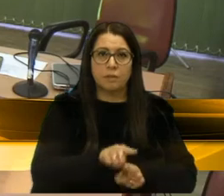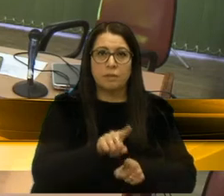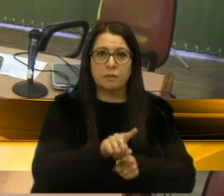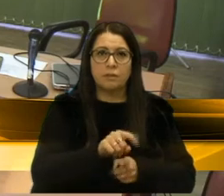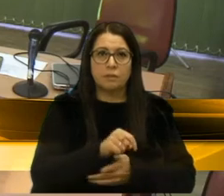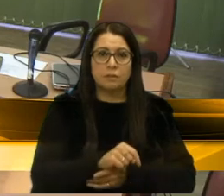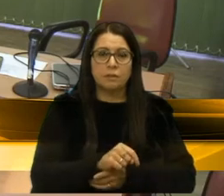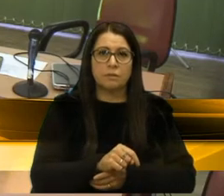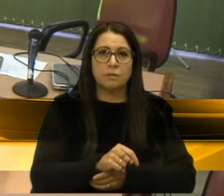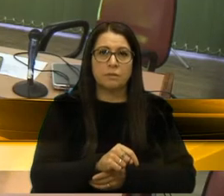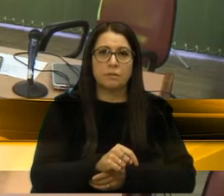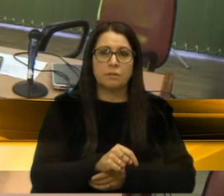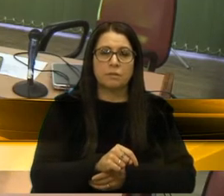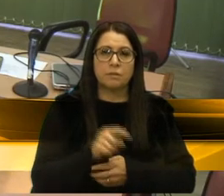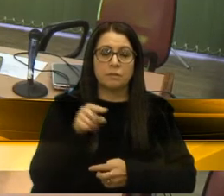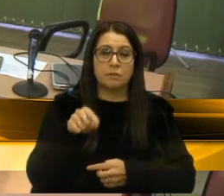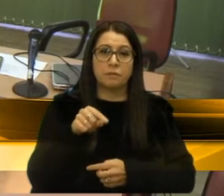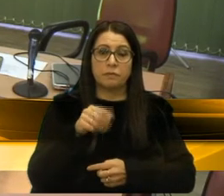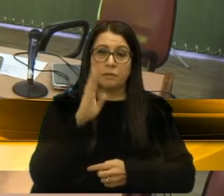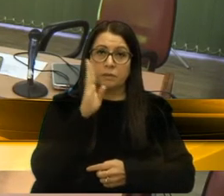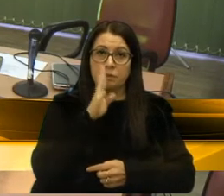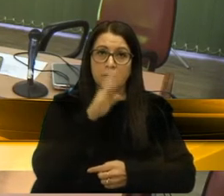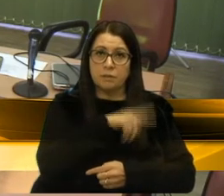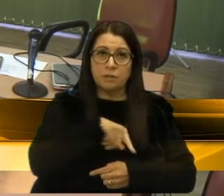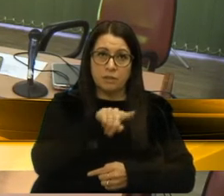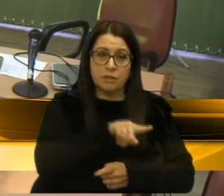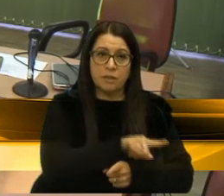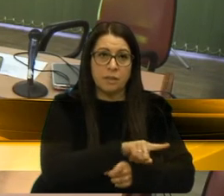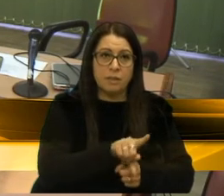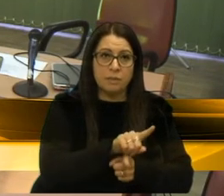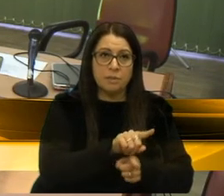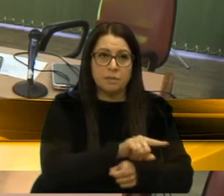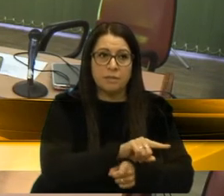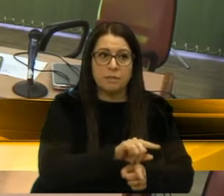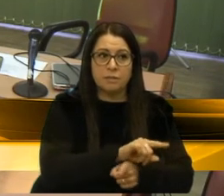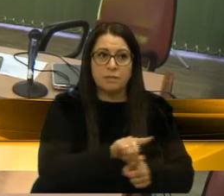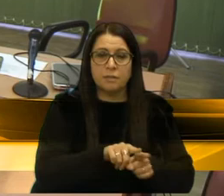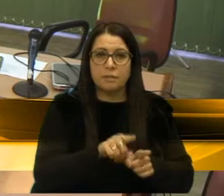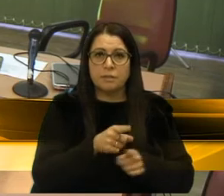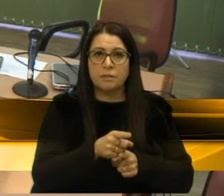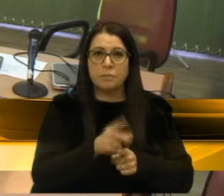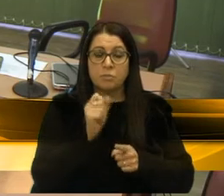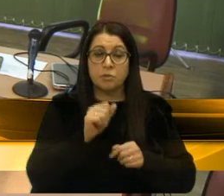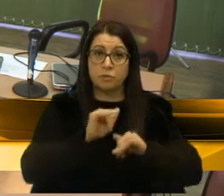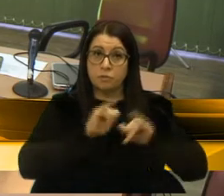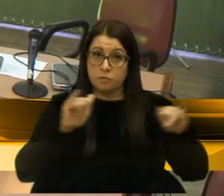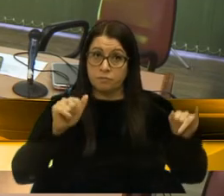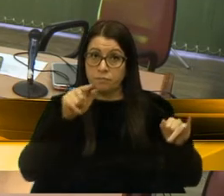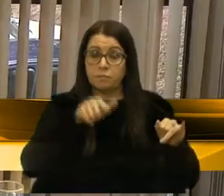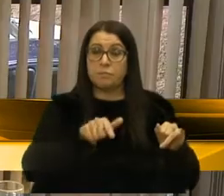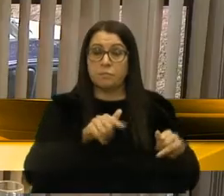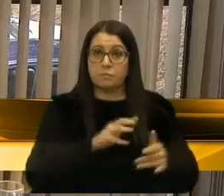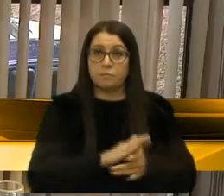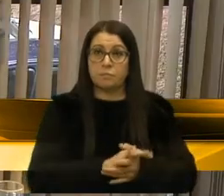Vou procurar ser breve, mas eu não poderia deixar de informar e avisar